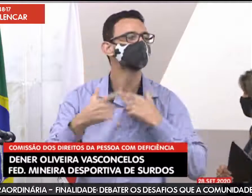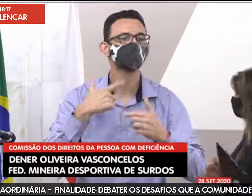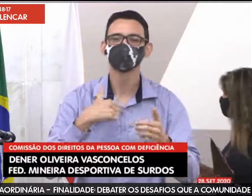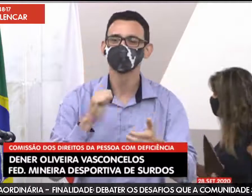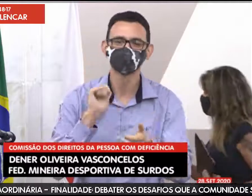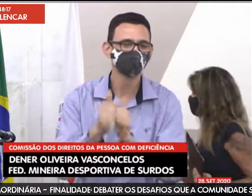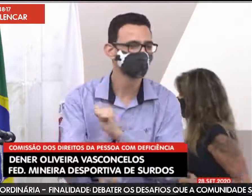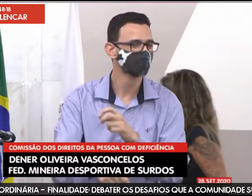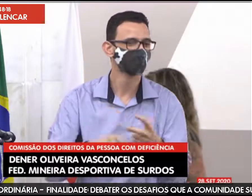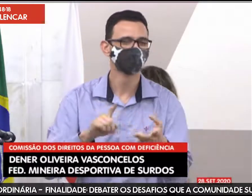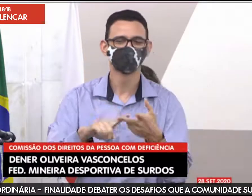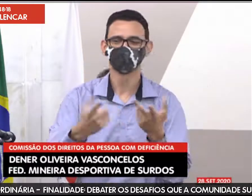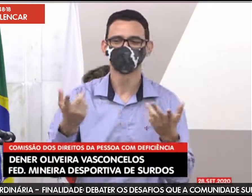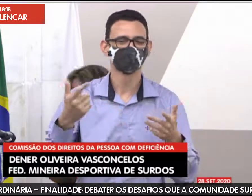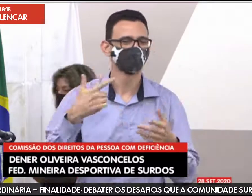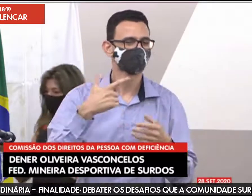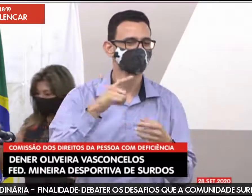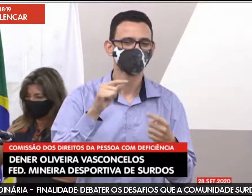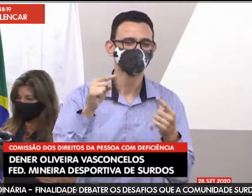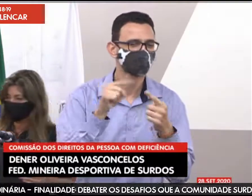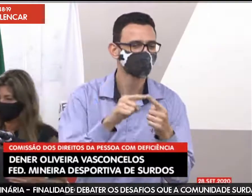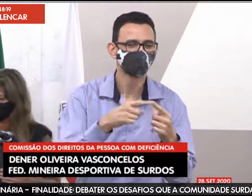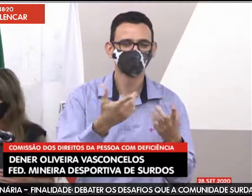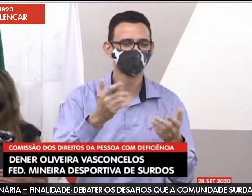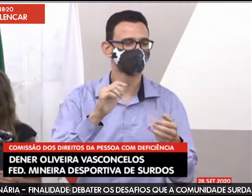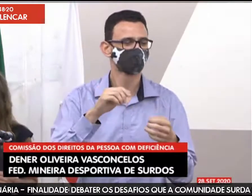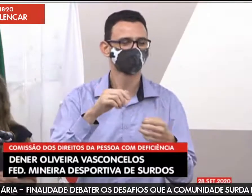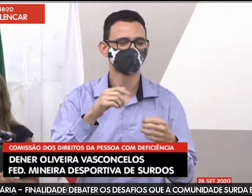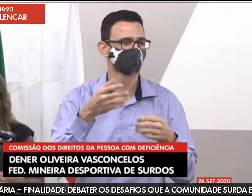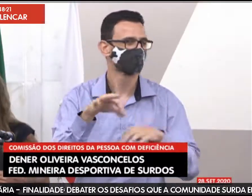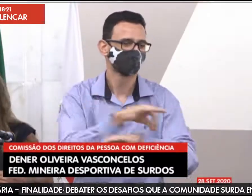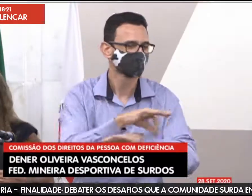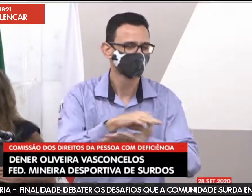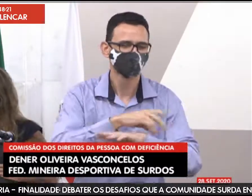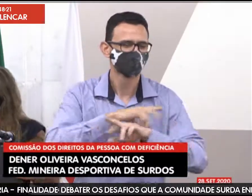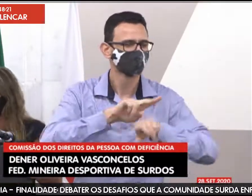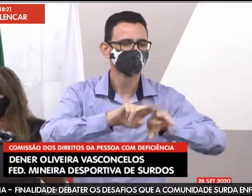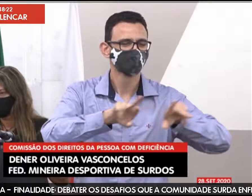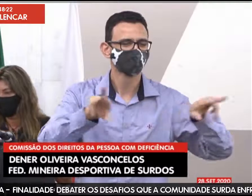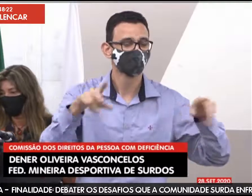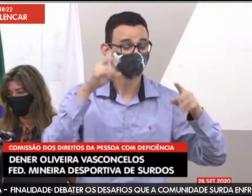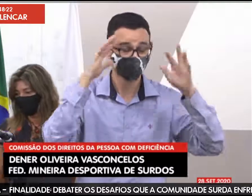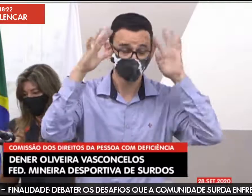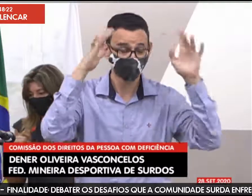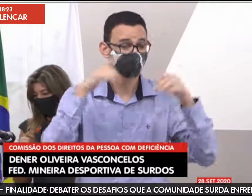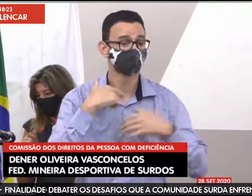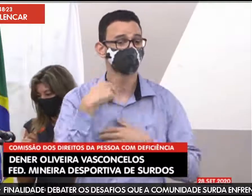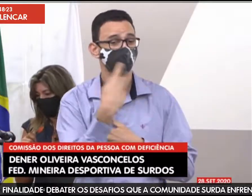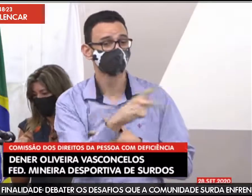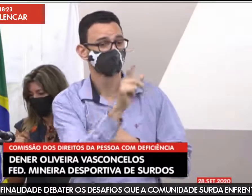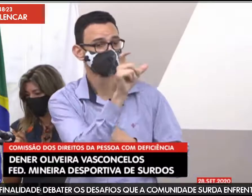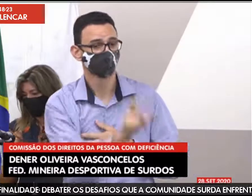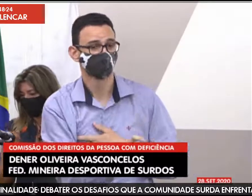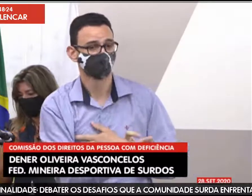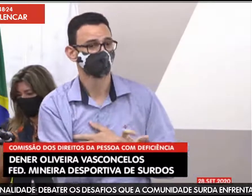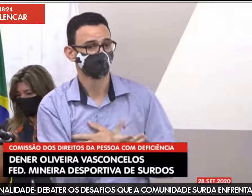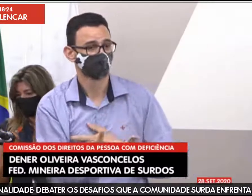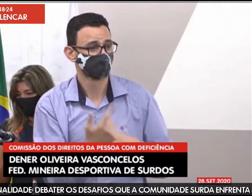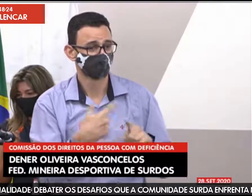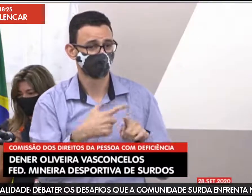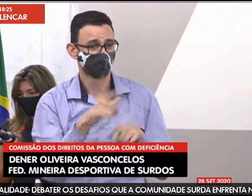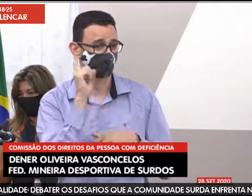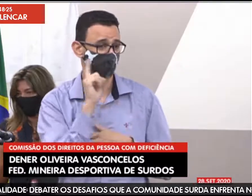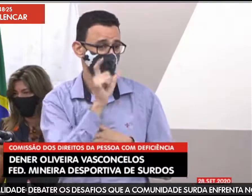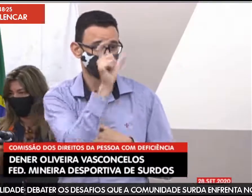também, muito, com a área esportiva, onde tenhamos pessoas com diversas